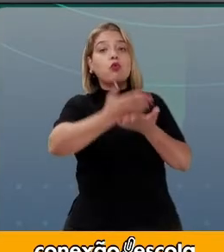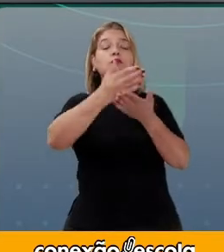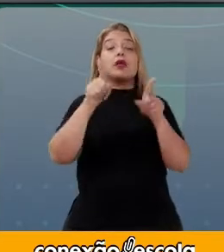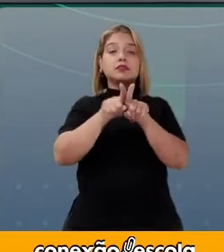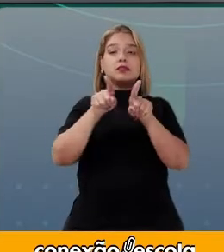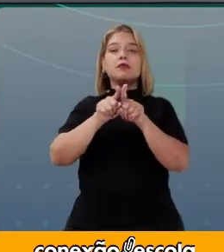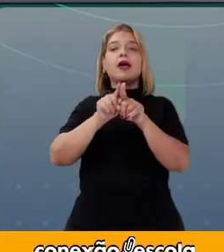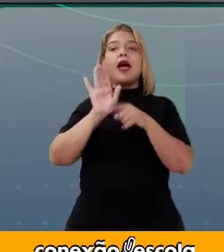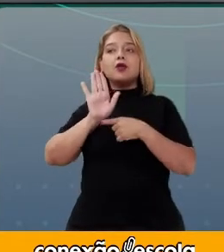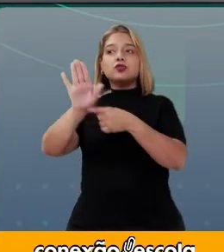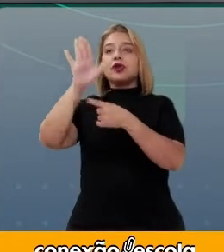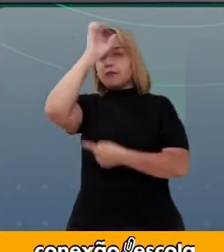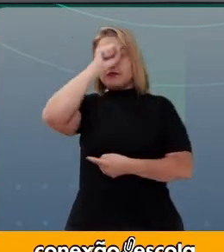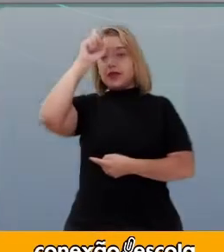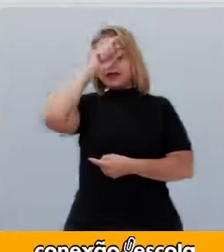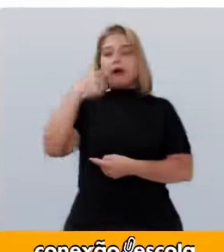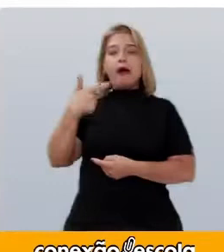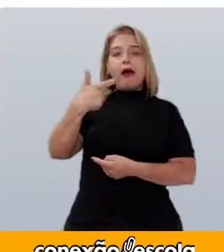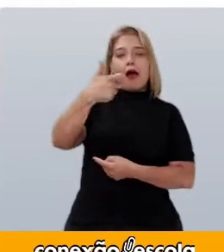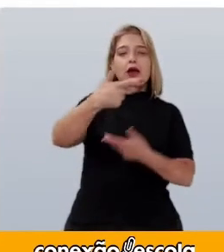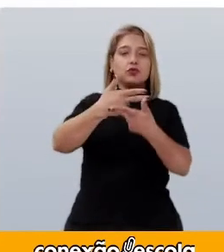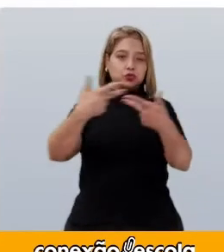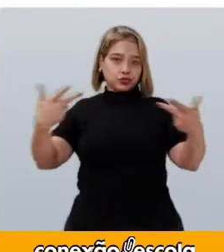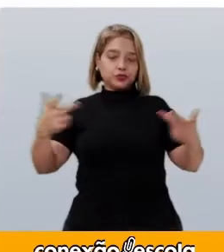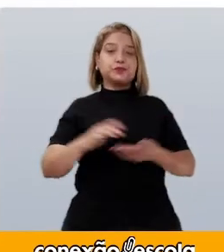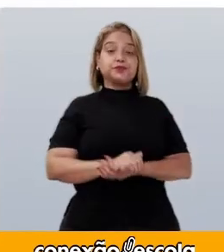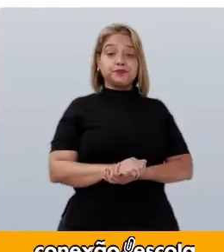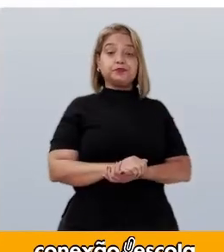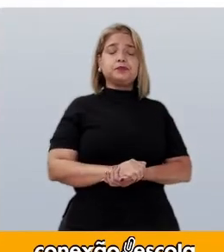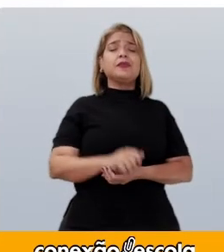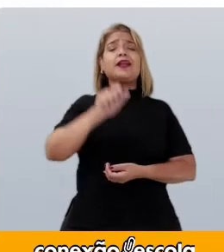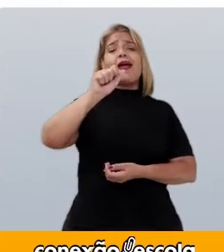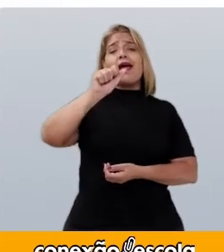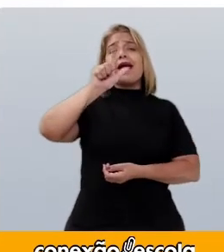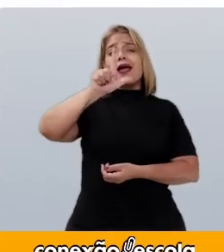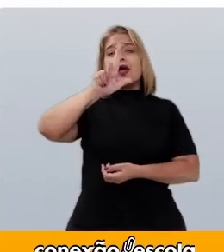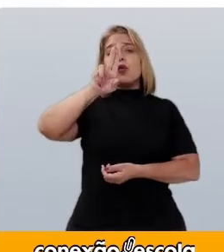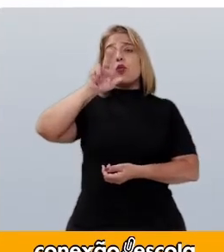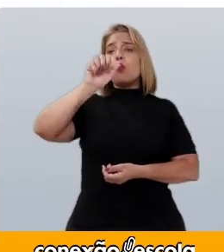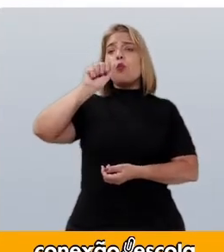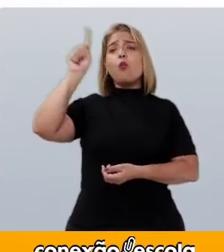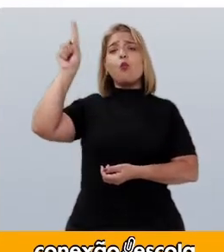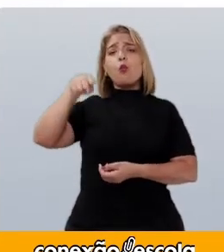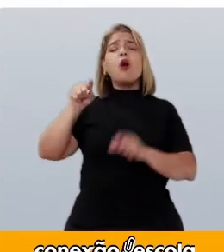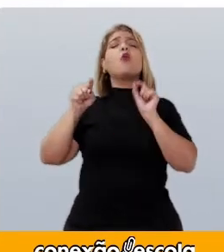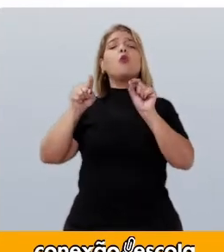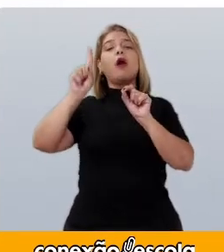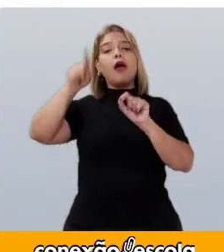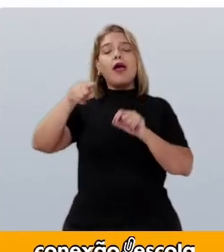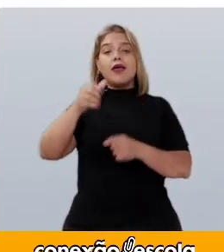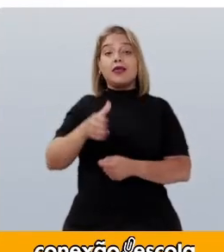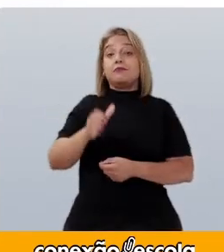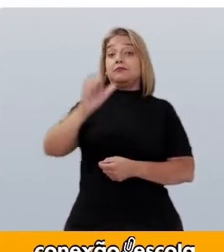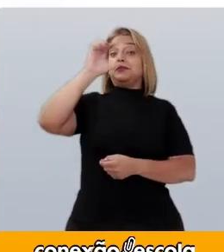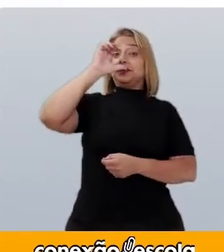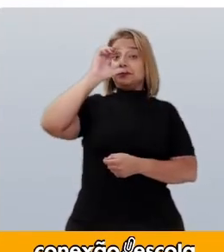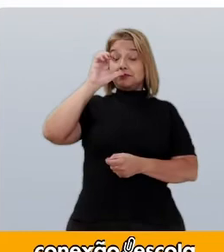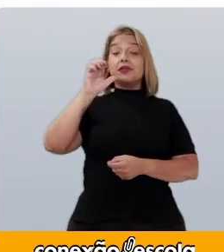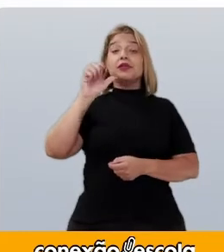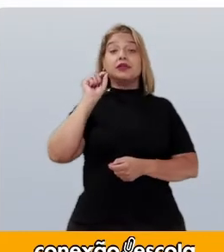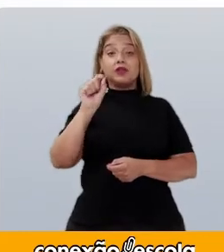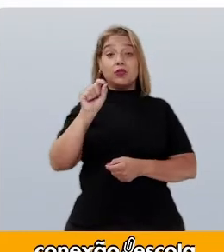E a luar Uma bebida fermentada E refrigerante De